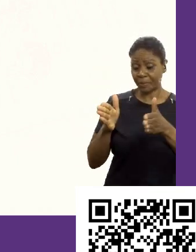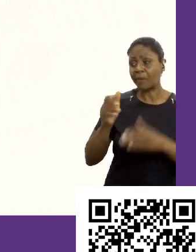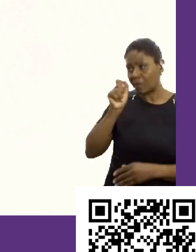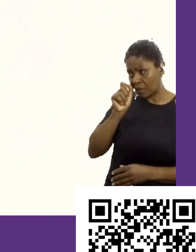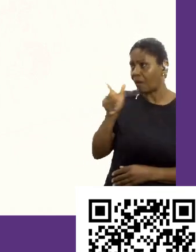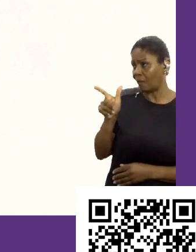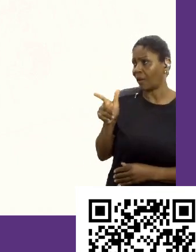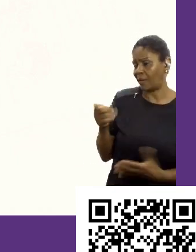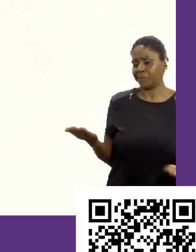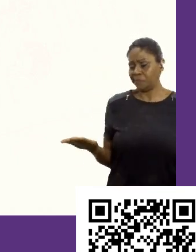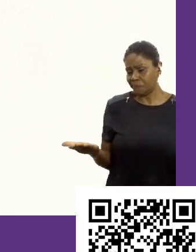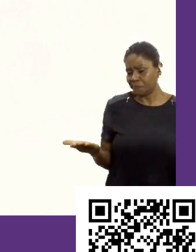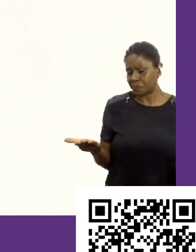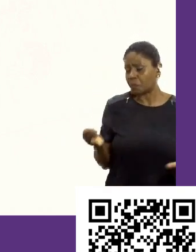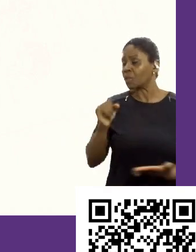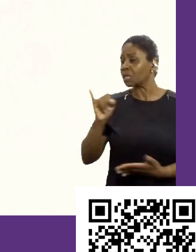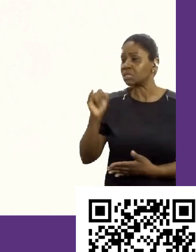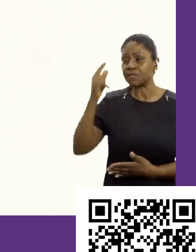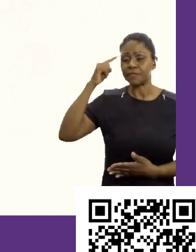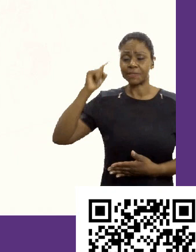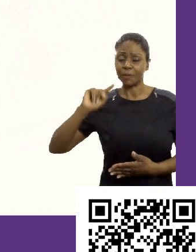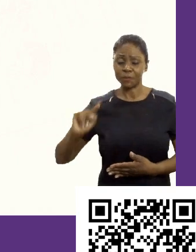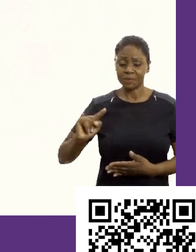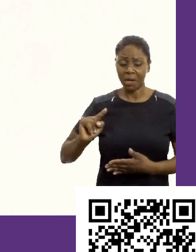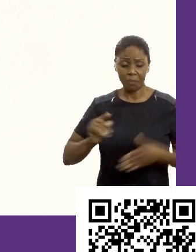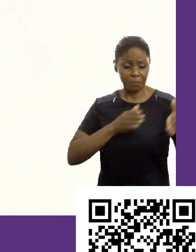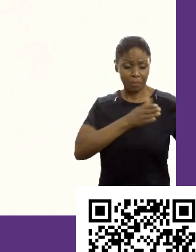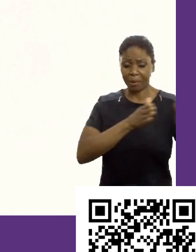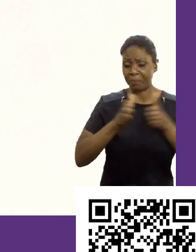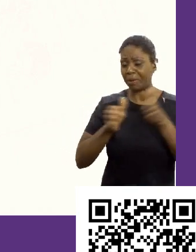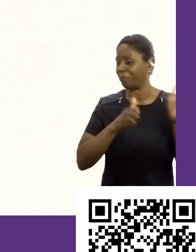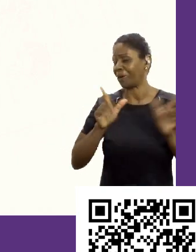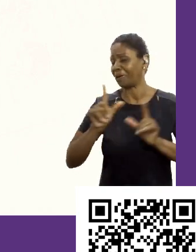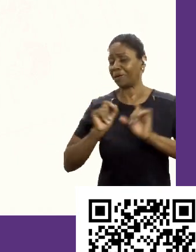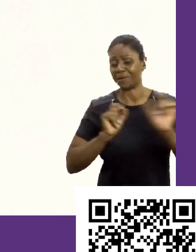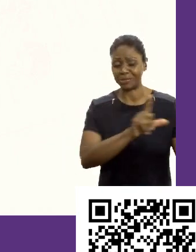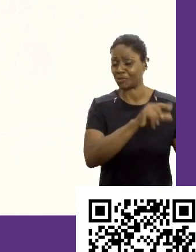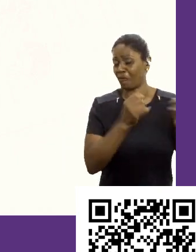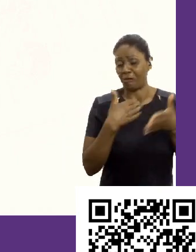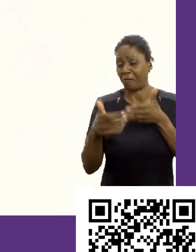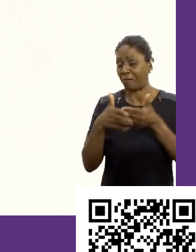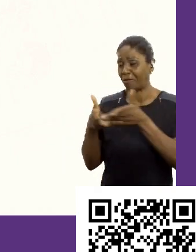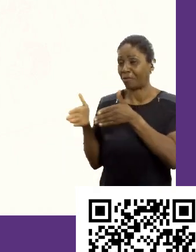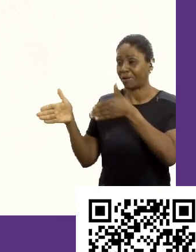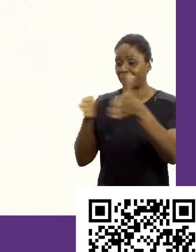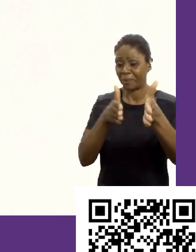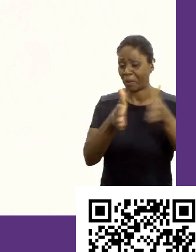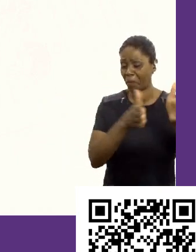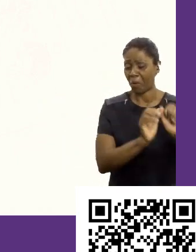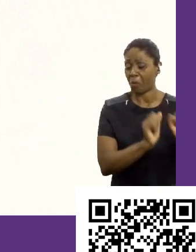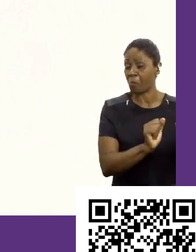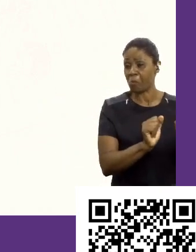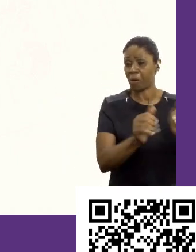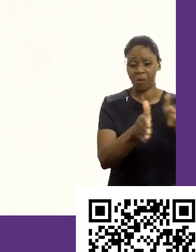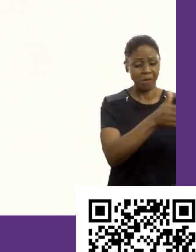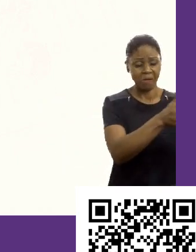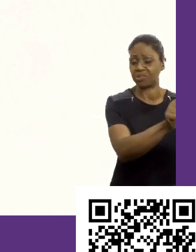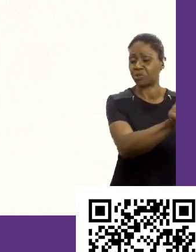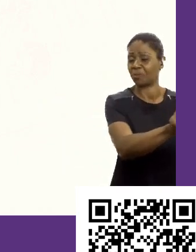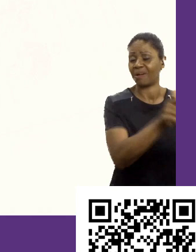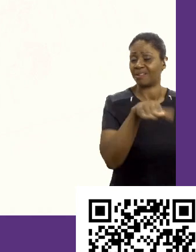vira para a Alice e fala, Alice, se você não sabe para onde você quer ir, você pode pegar qualquer caminho. Qualquer caminho serve, porque qualquer caminho vai te levar a qualquer lugar.